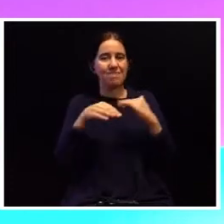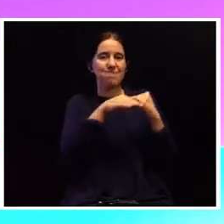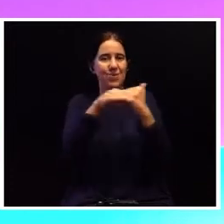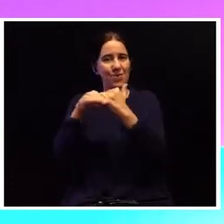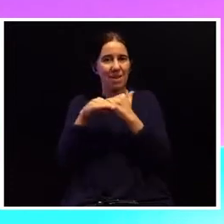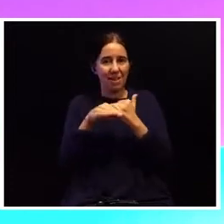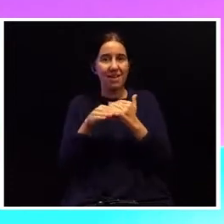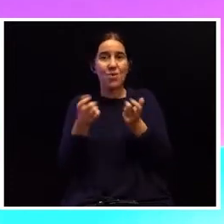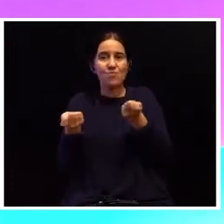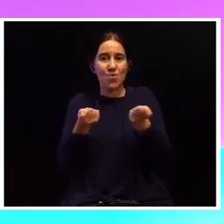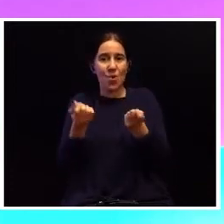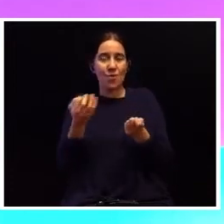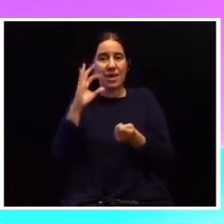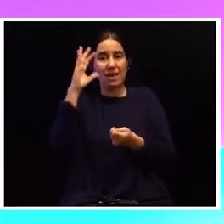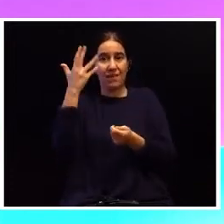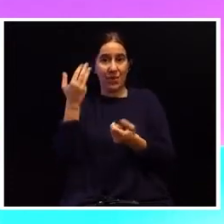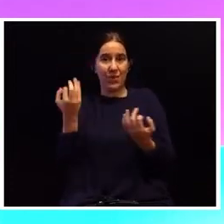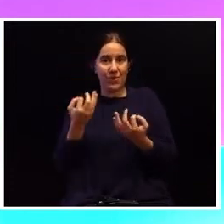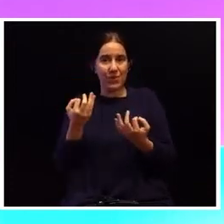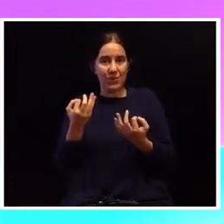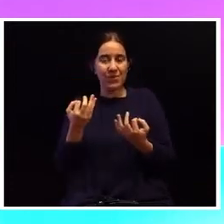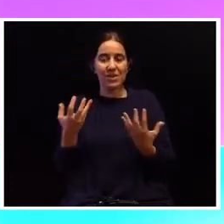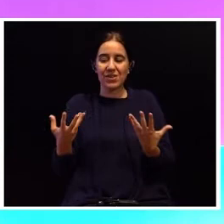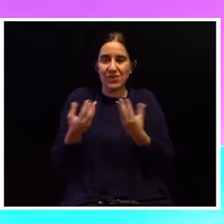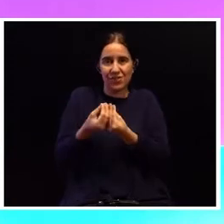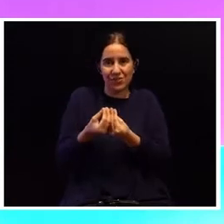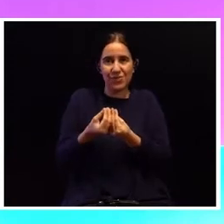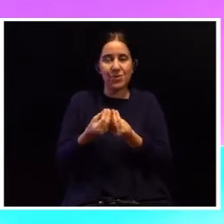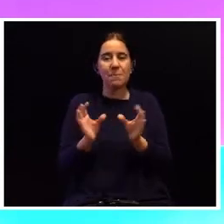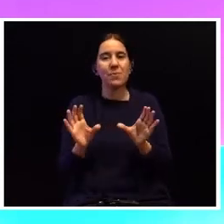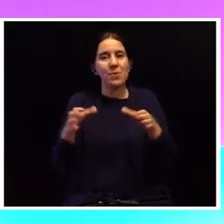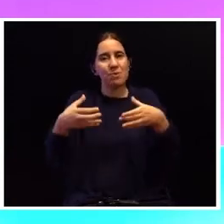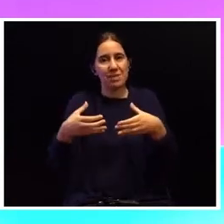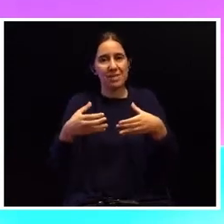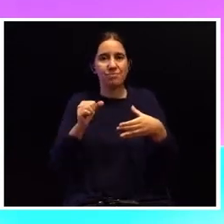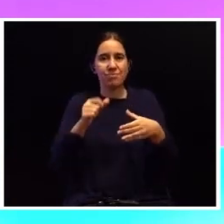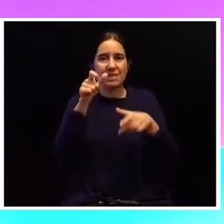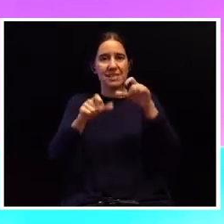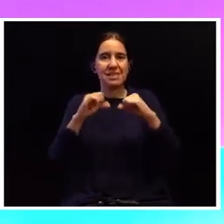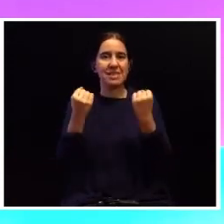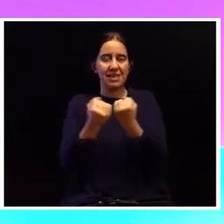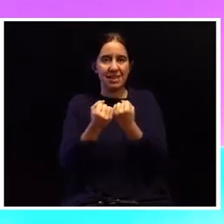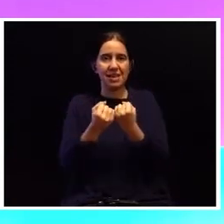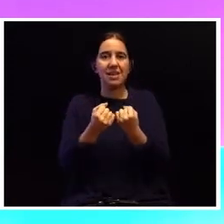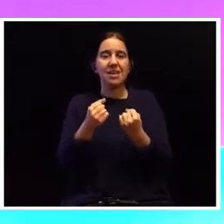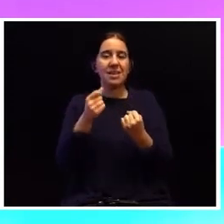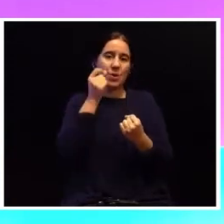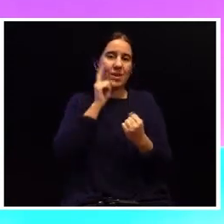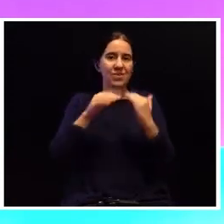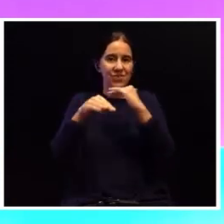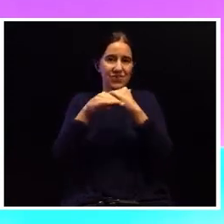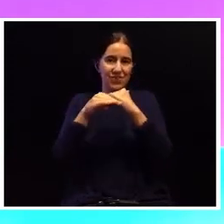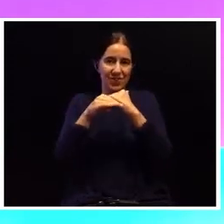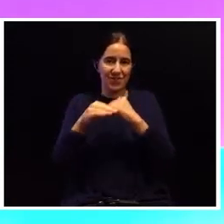que organizou o evento conjuntamente com a Comissão para a Cidadania e Igualdade de Género.